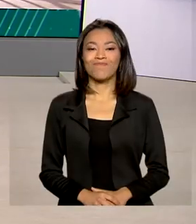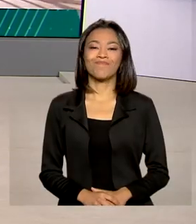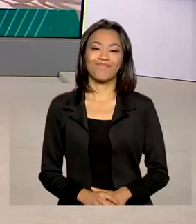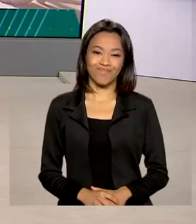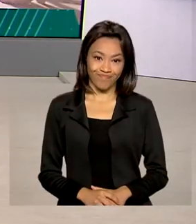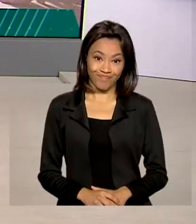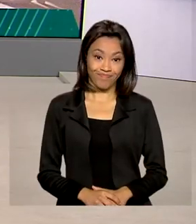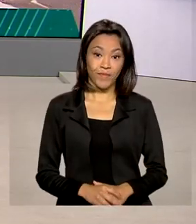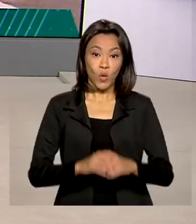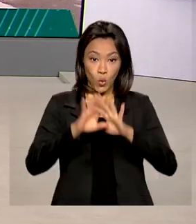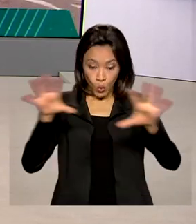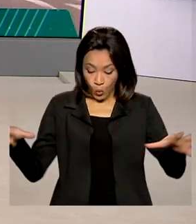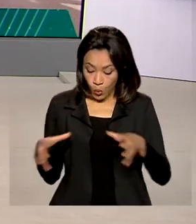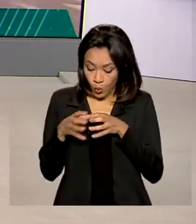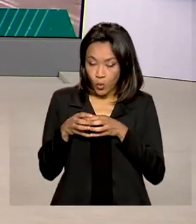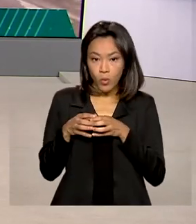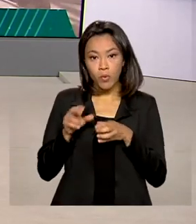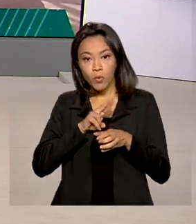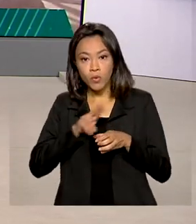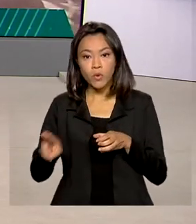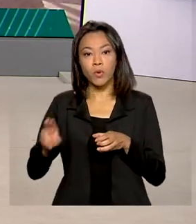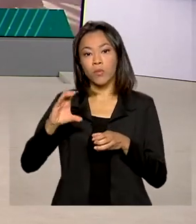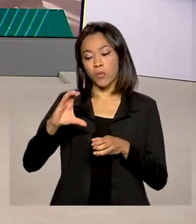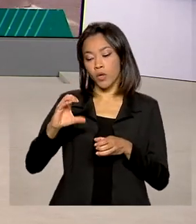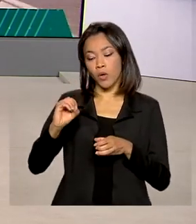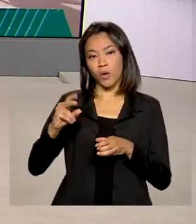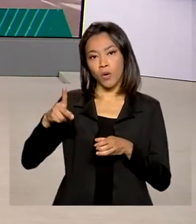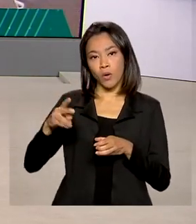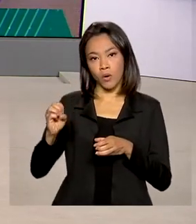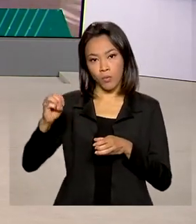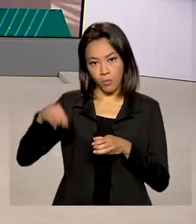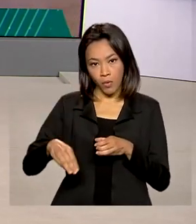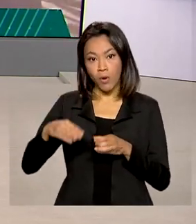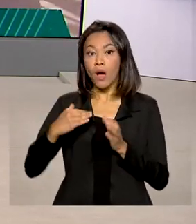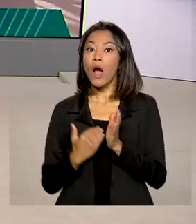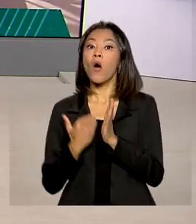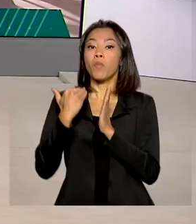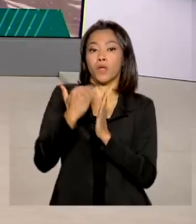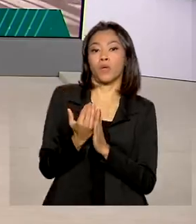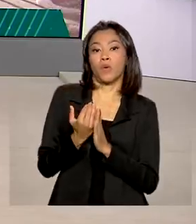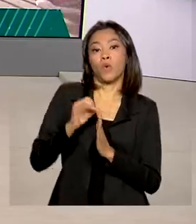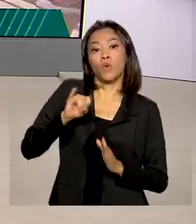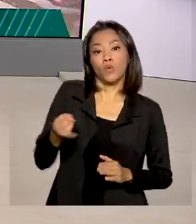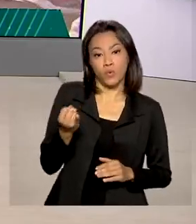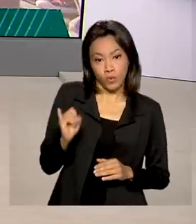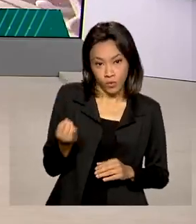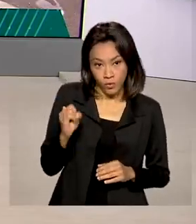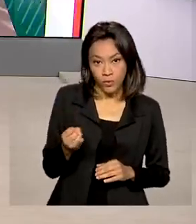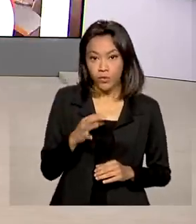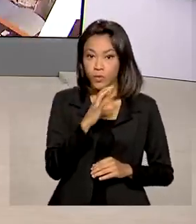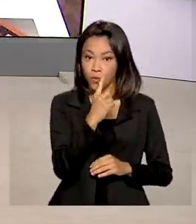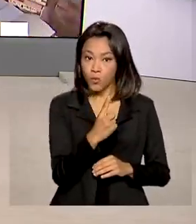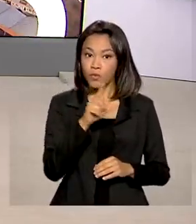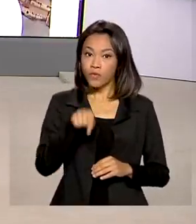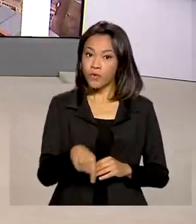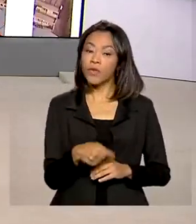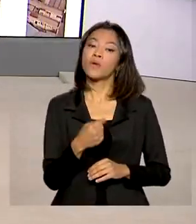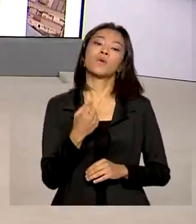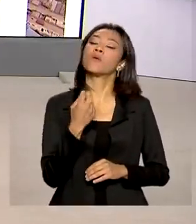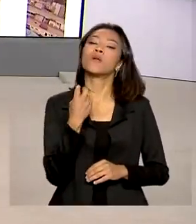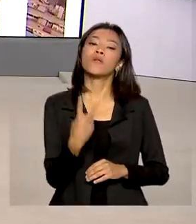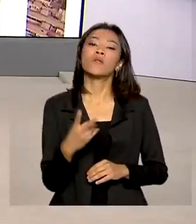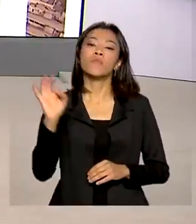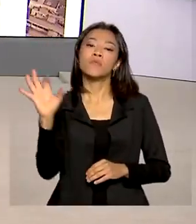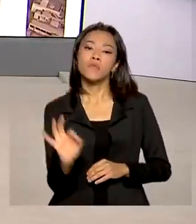O Comitê de Política Monetária do Banco Central aumentou a taxa básica de juros da economia em 1,5 ponto percentual. A